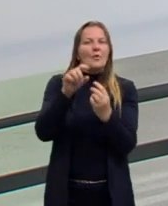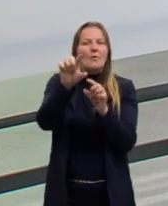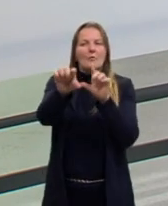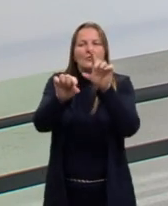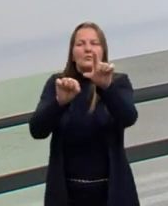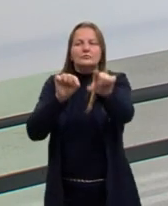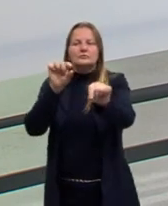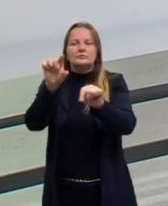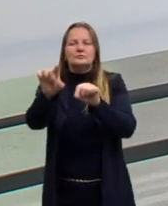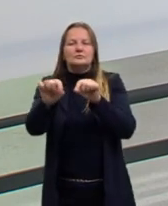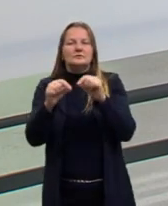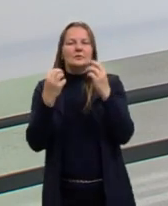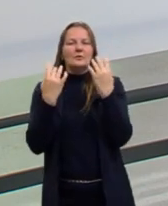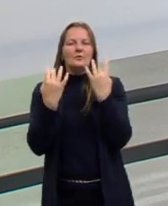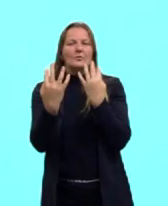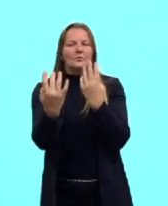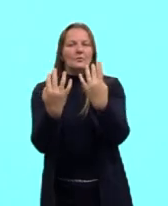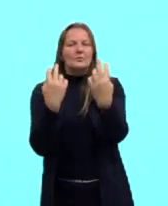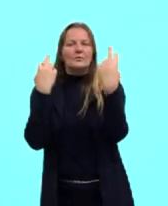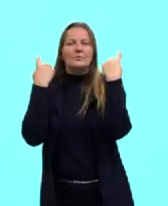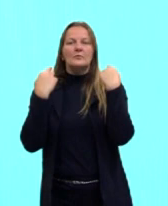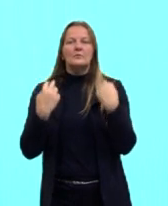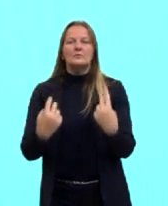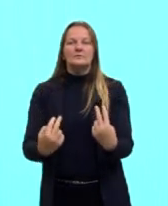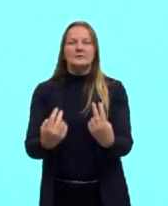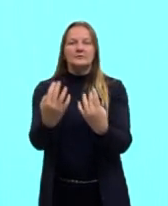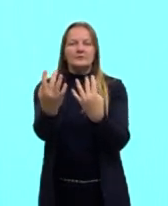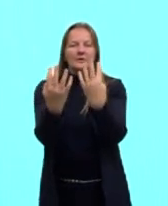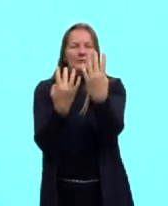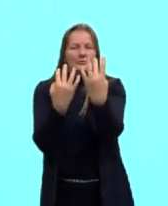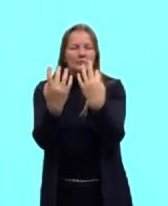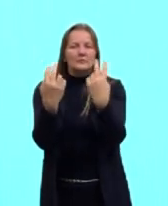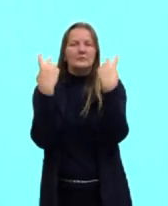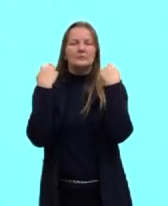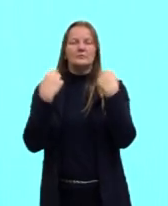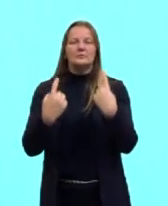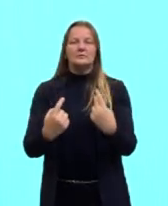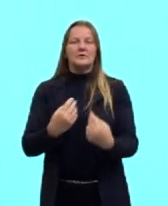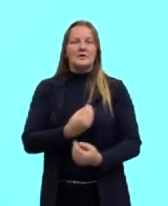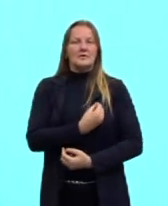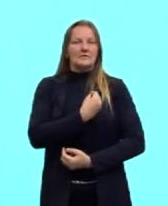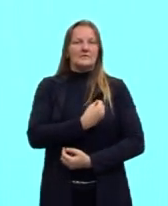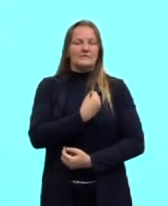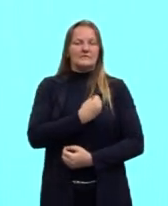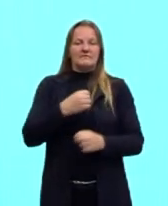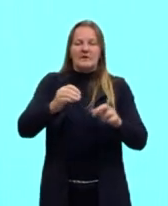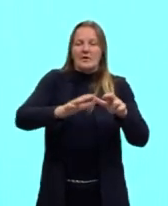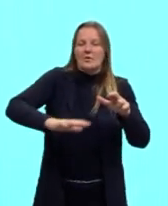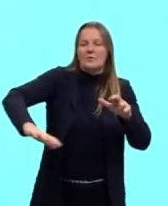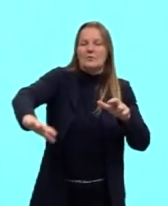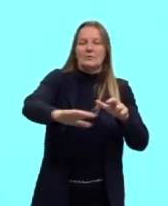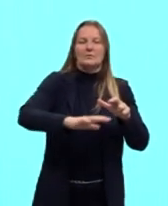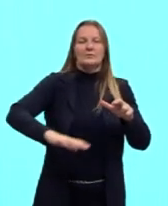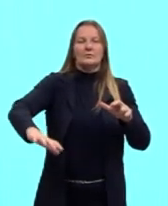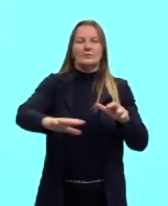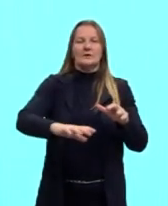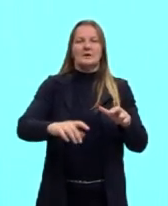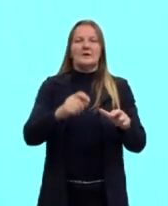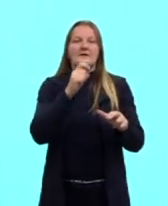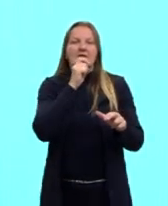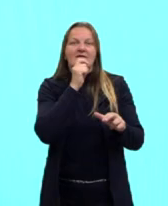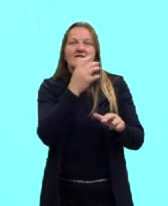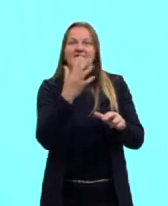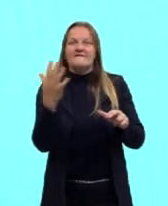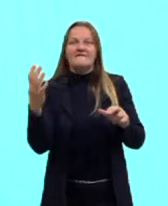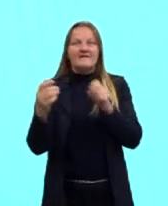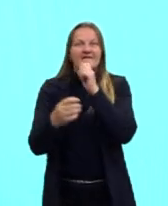natural. Onde o ser vivo é selecionado pelo meio ambiente de acordo com